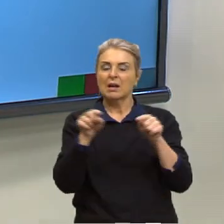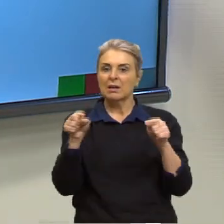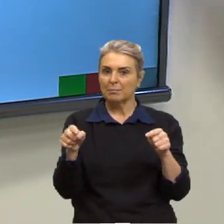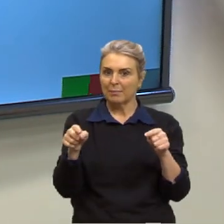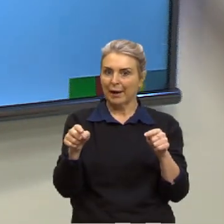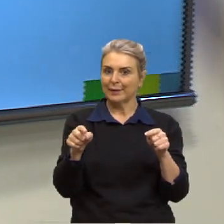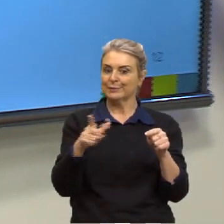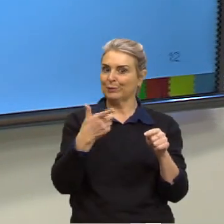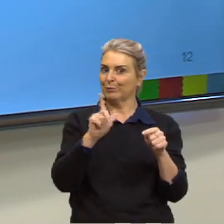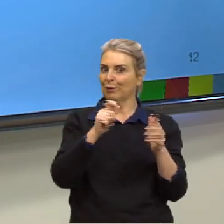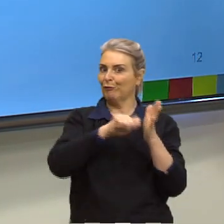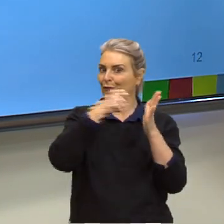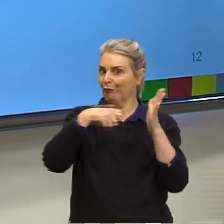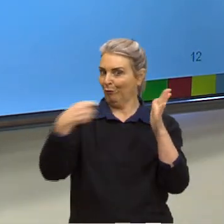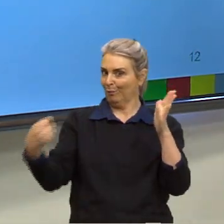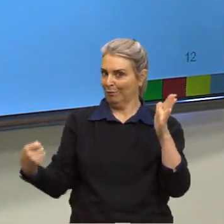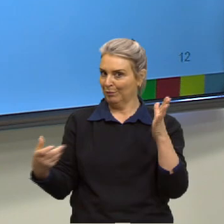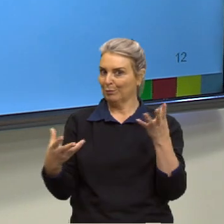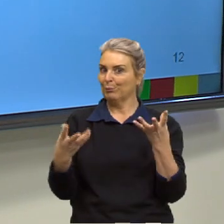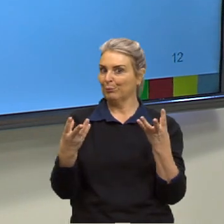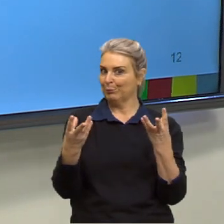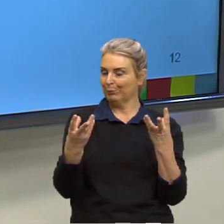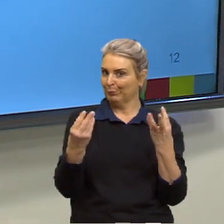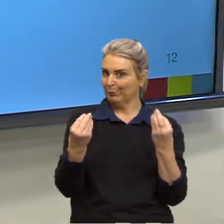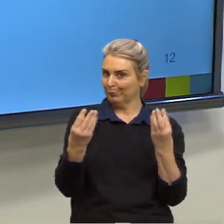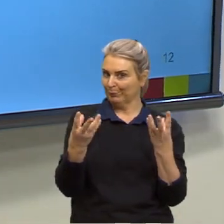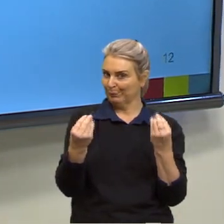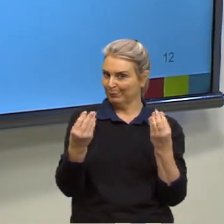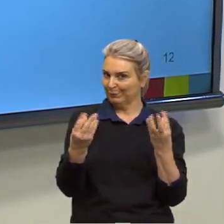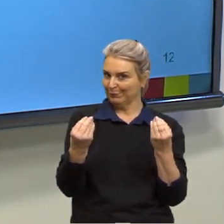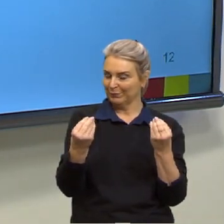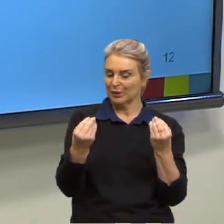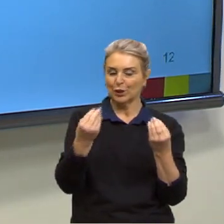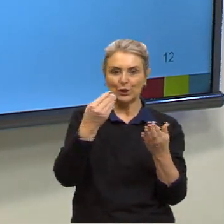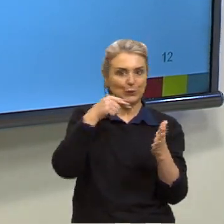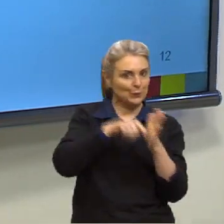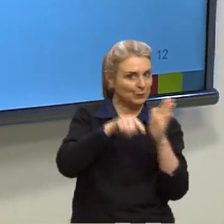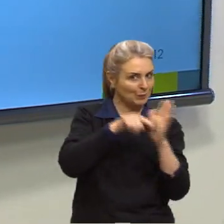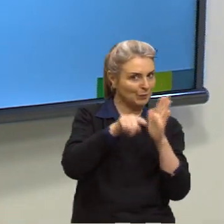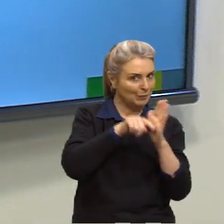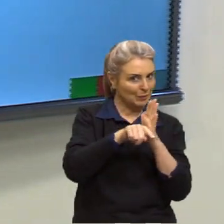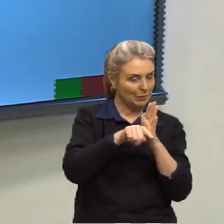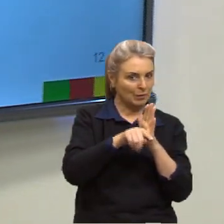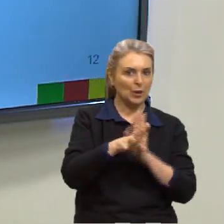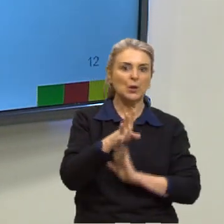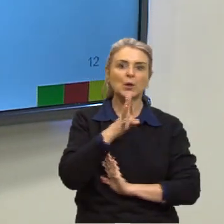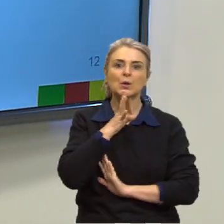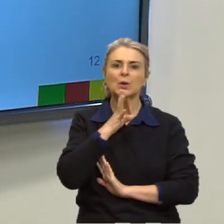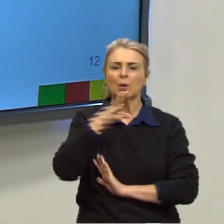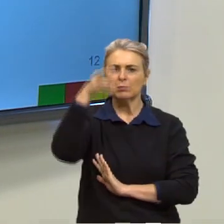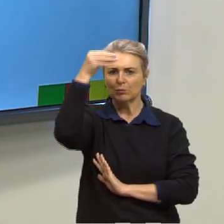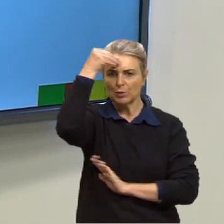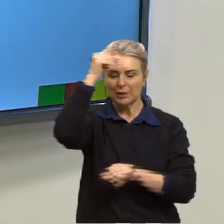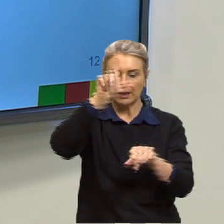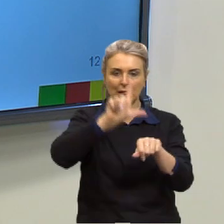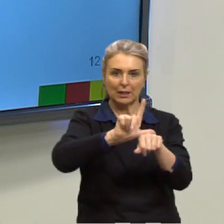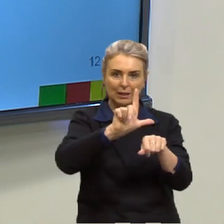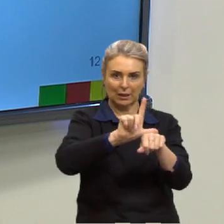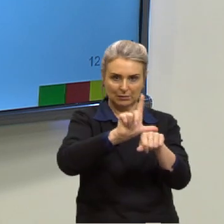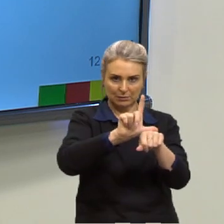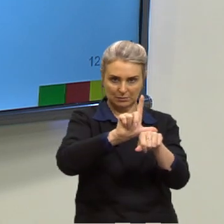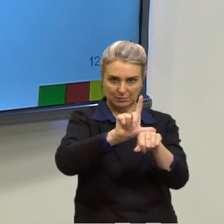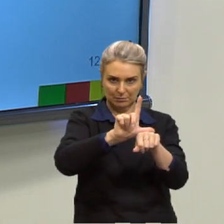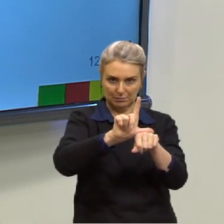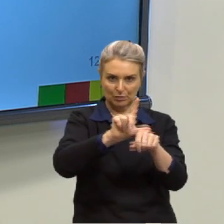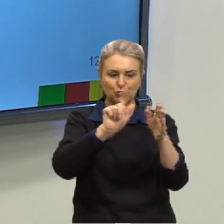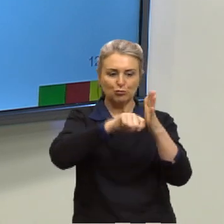ter um vocabulário extenso em todas as questões. Conhecimento de léxico, conhecimento